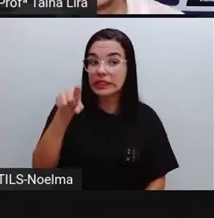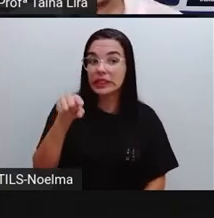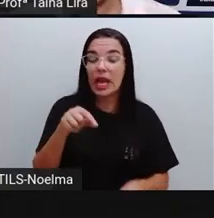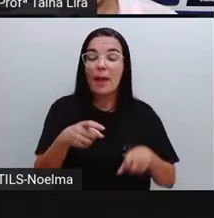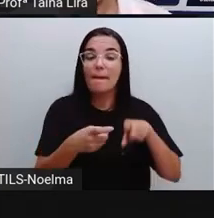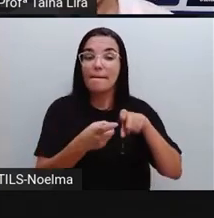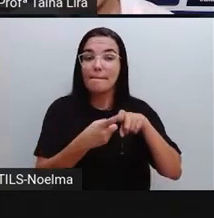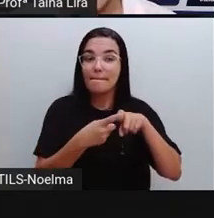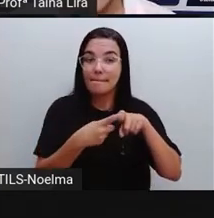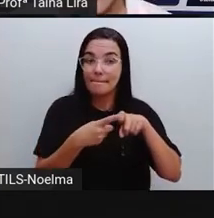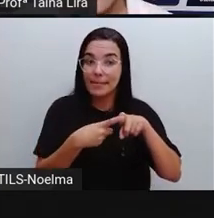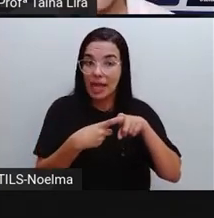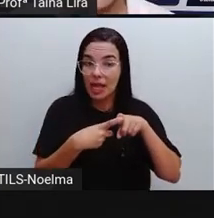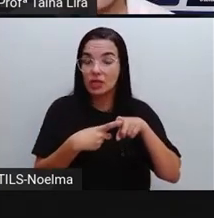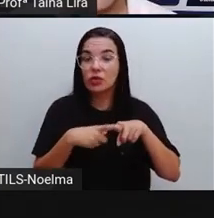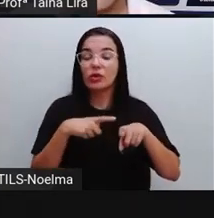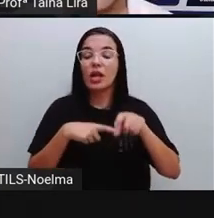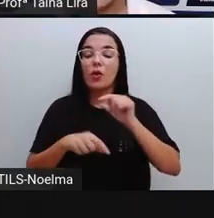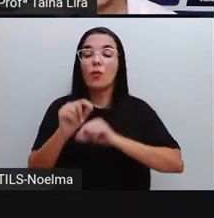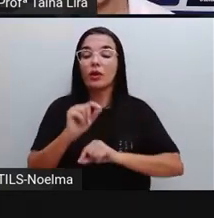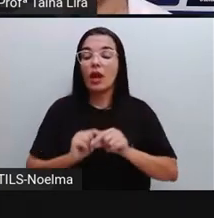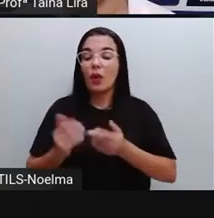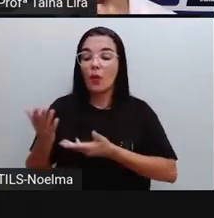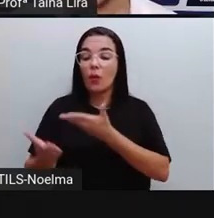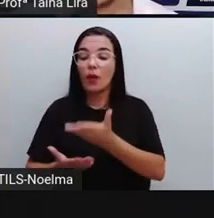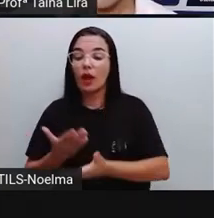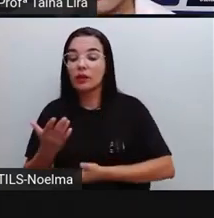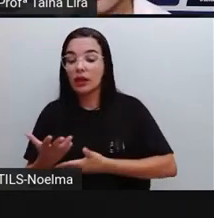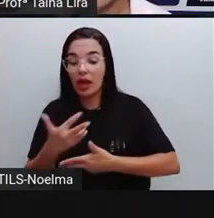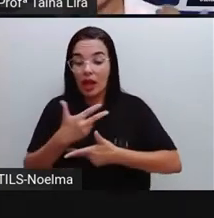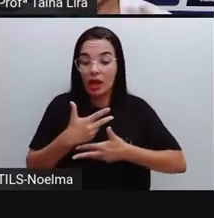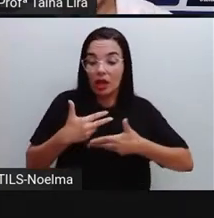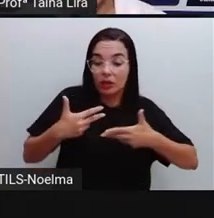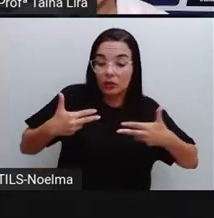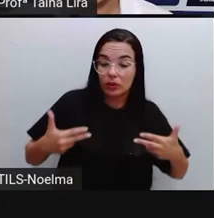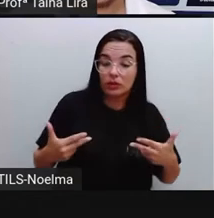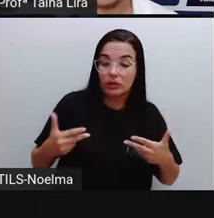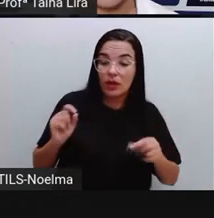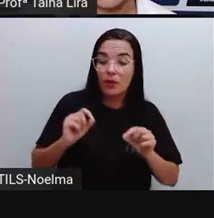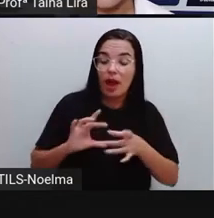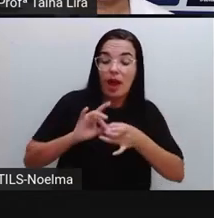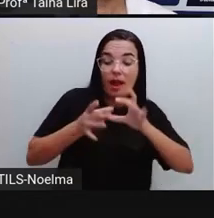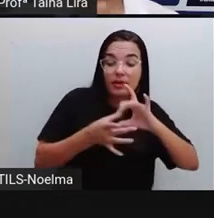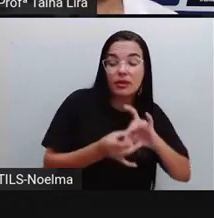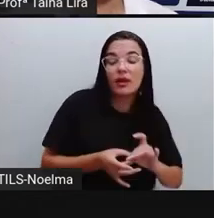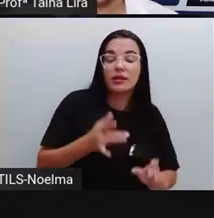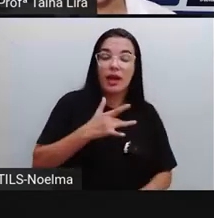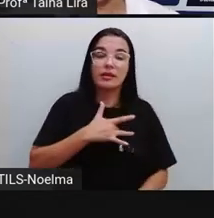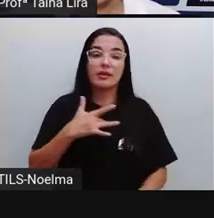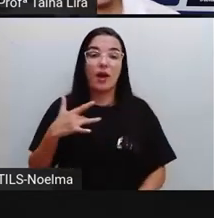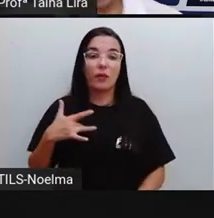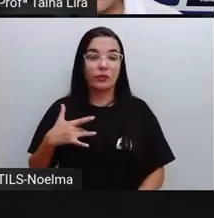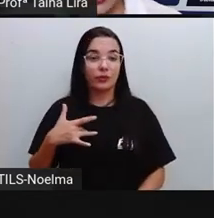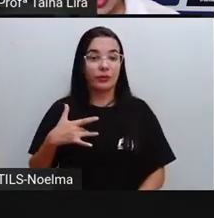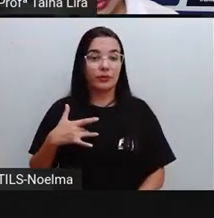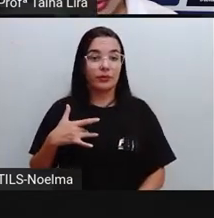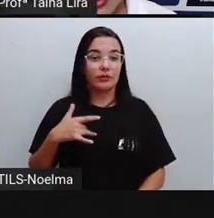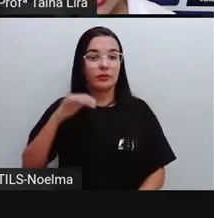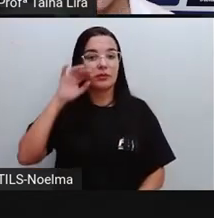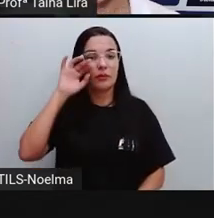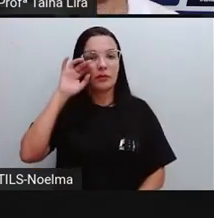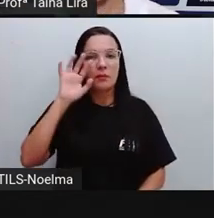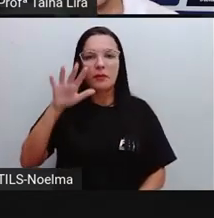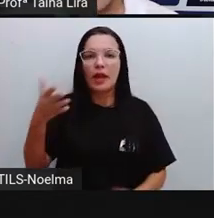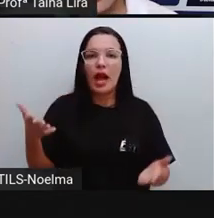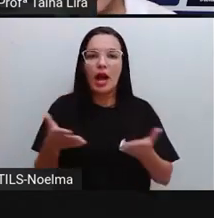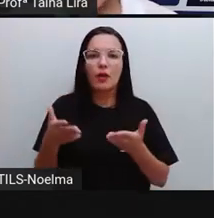ele vai cuidar ali das questões relacionadas à saúde. Por exemplo, ele agora, né, entre outras questões da